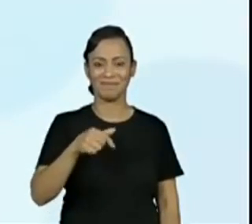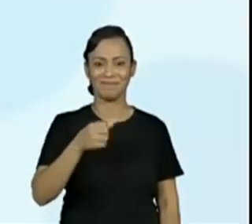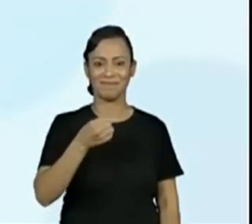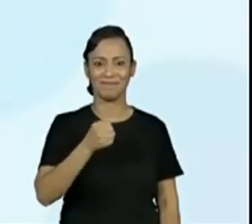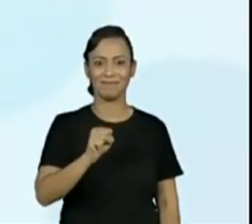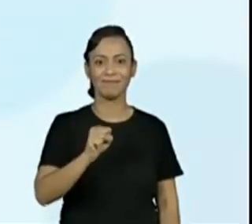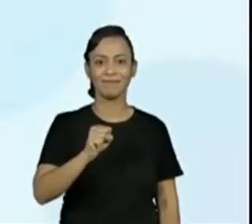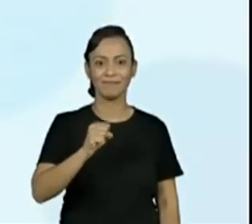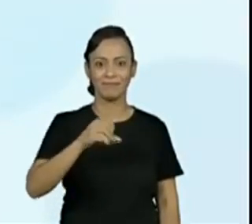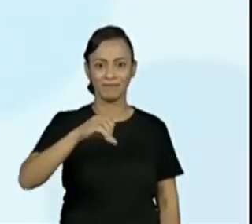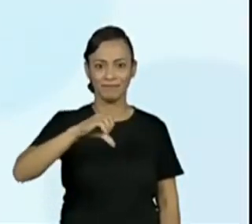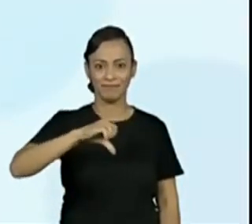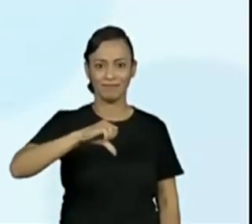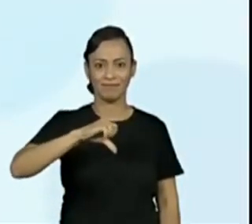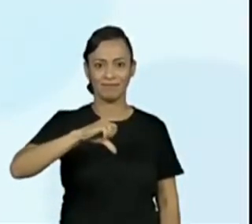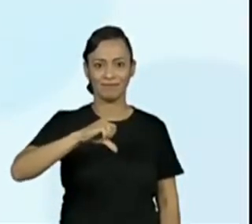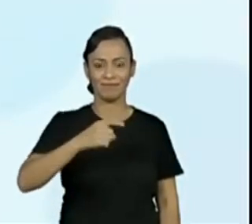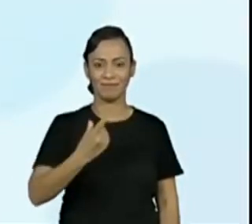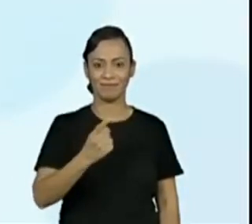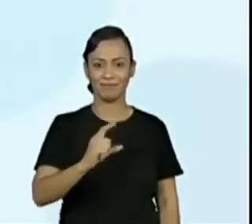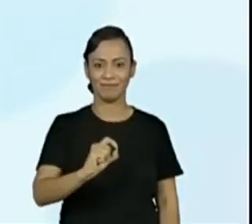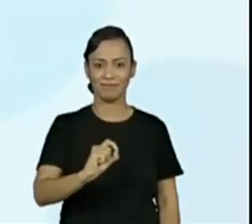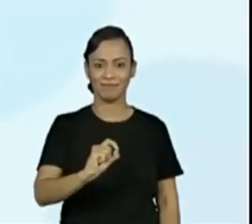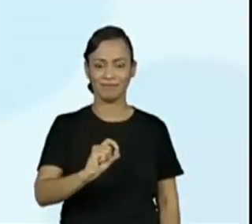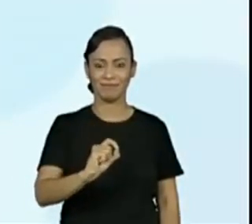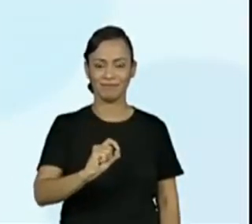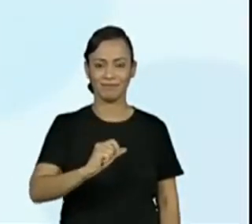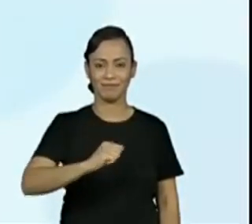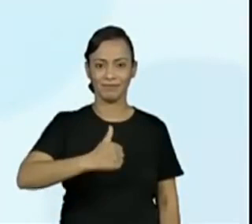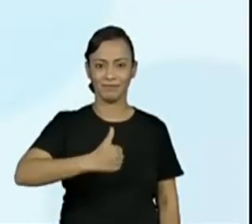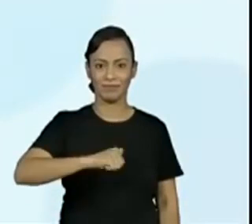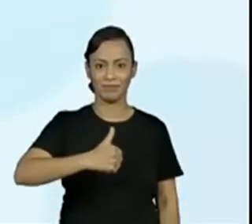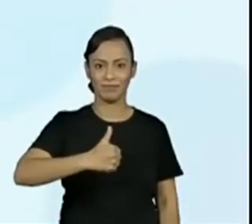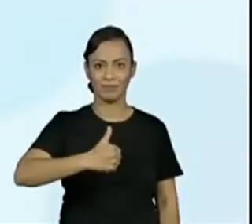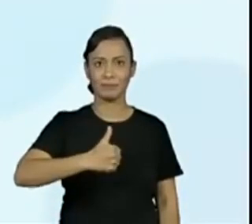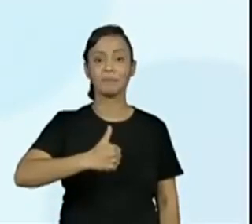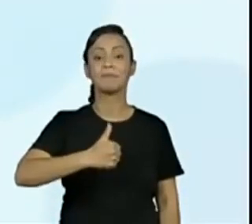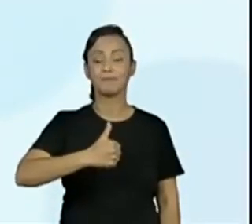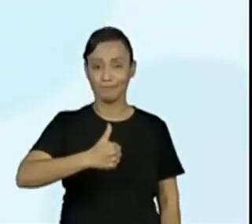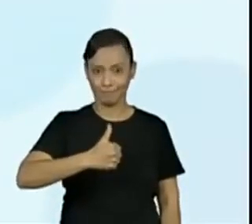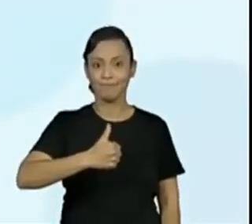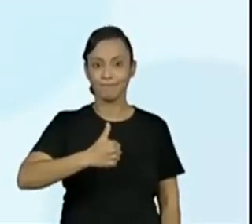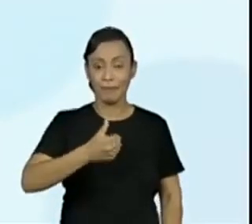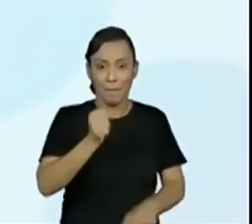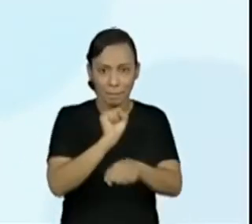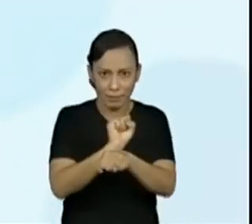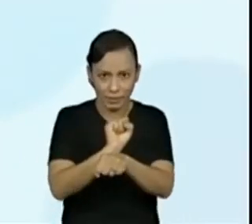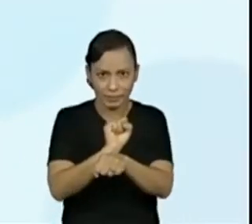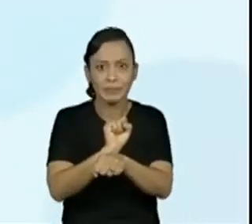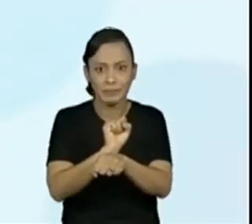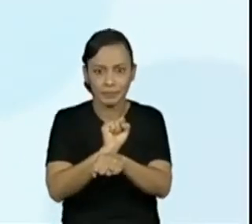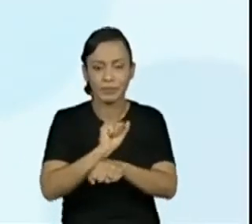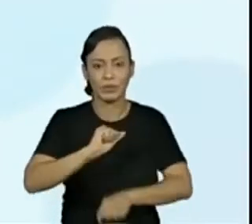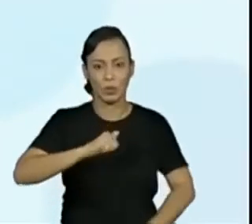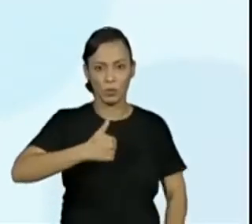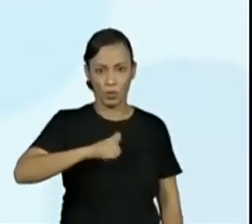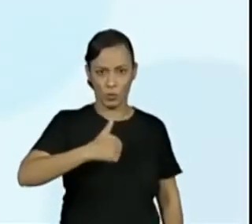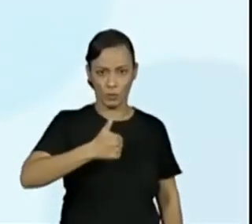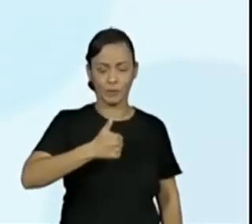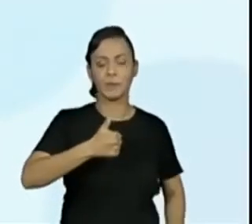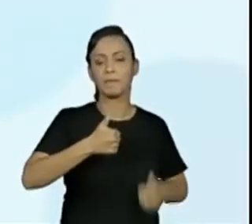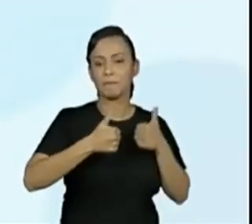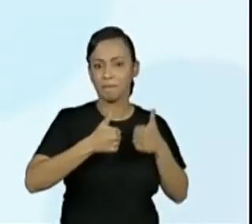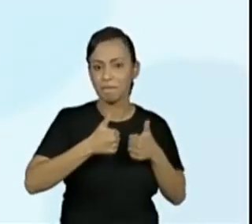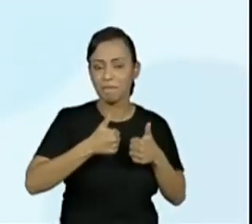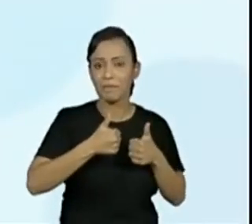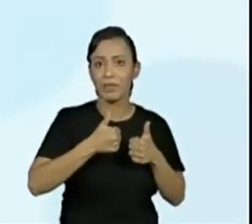sete, oito, nove, dez, onze. Contamos até onze. Então, o onze